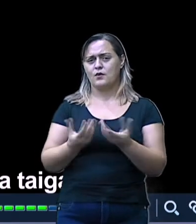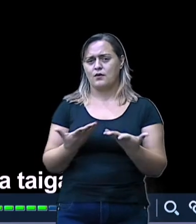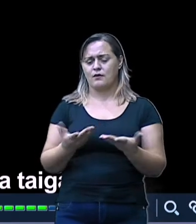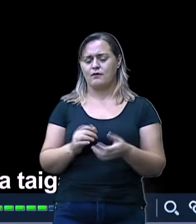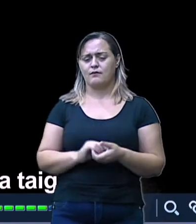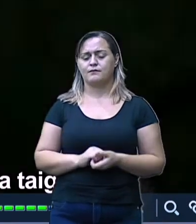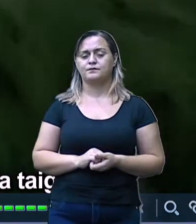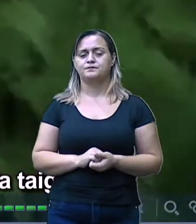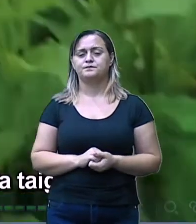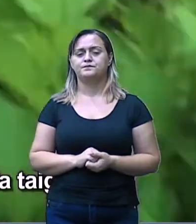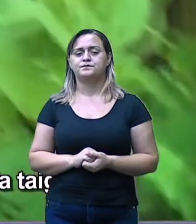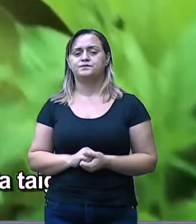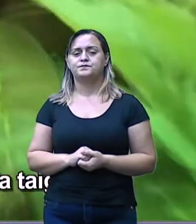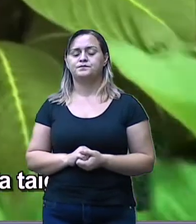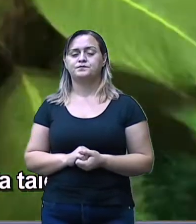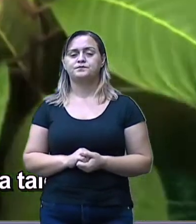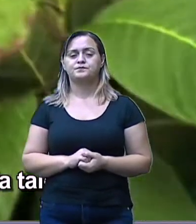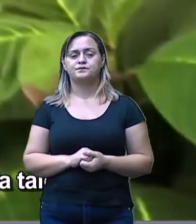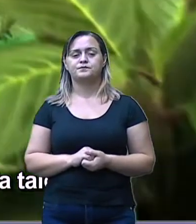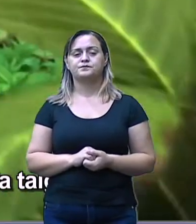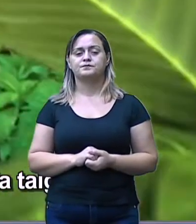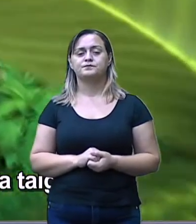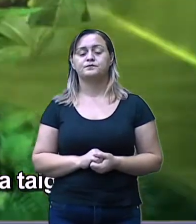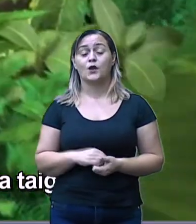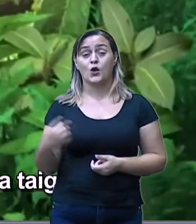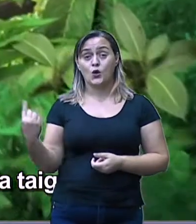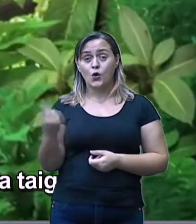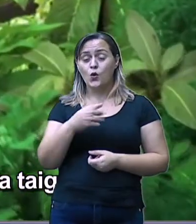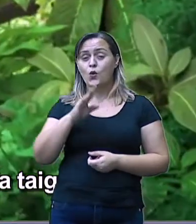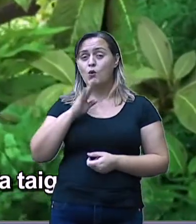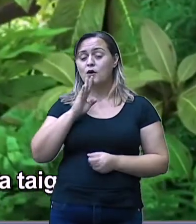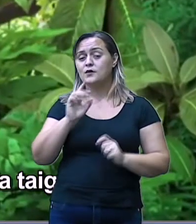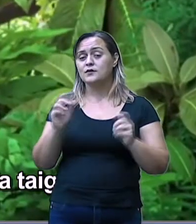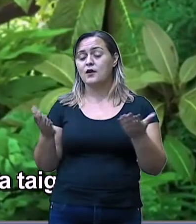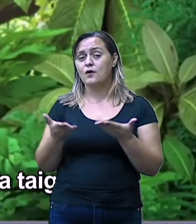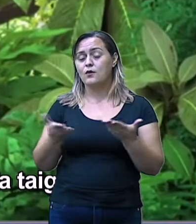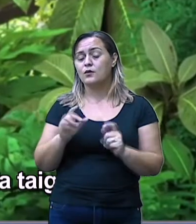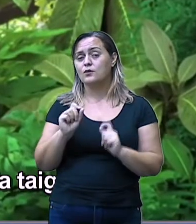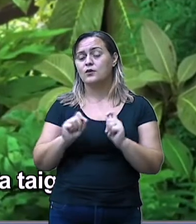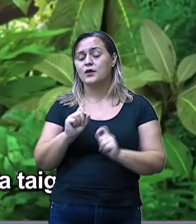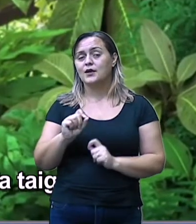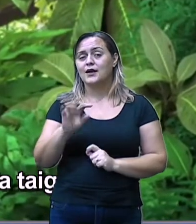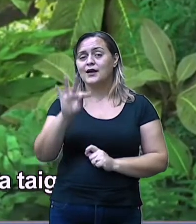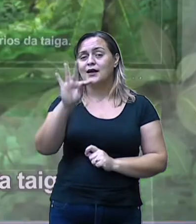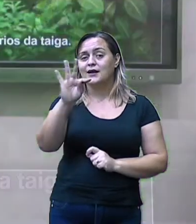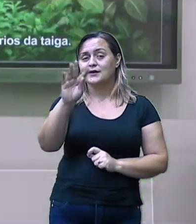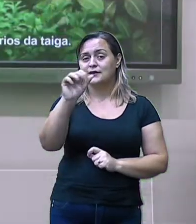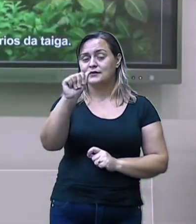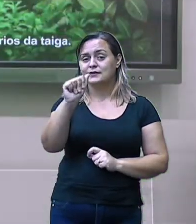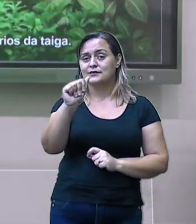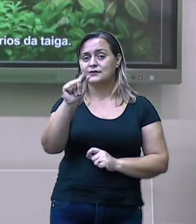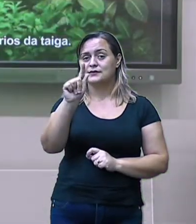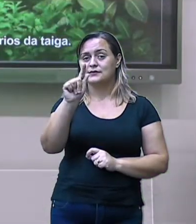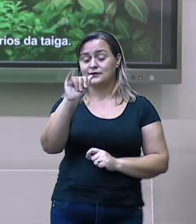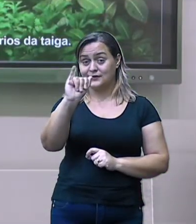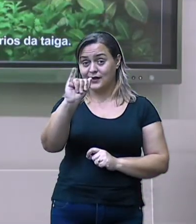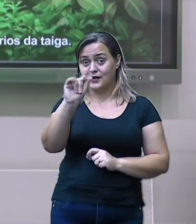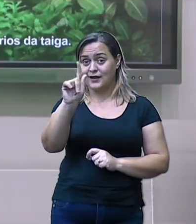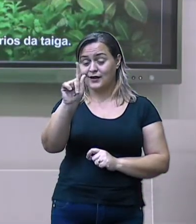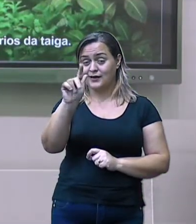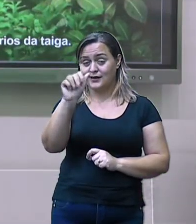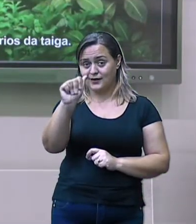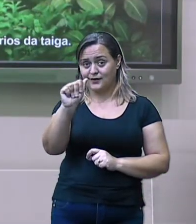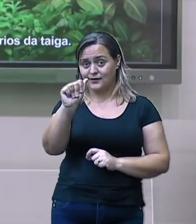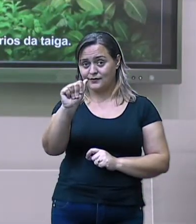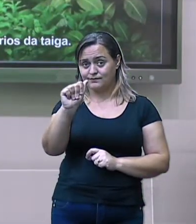bem que nós estamos falando da taiga. Não é para a gente confundir a taiga com a tundra. A